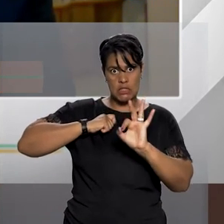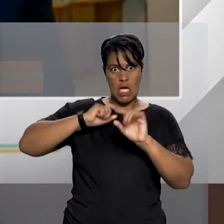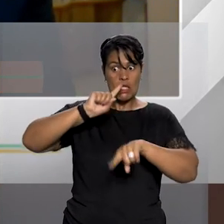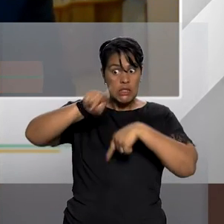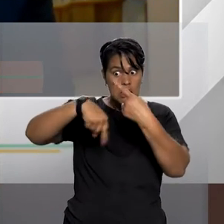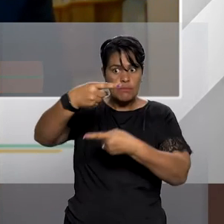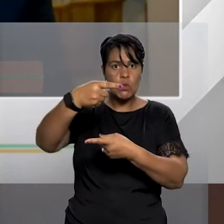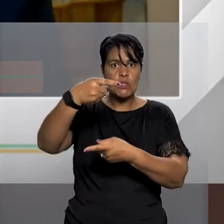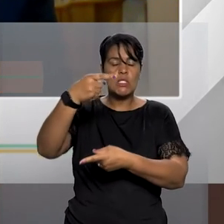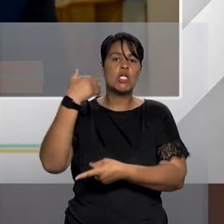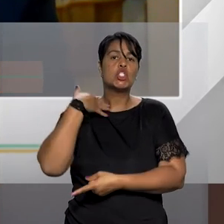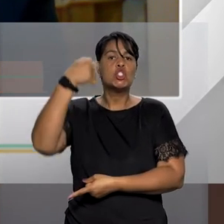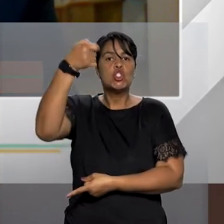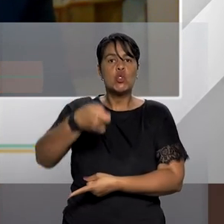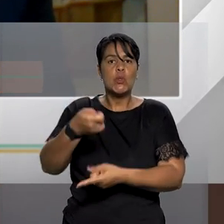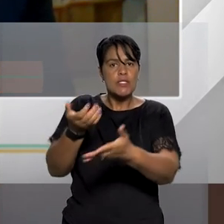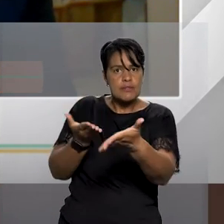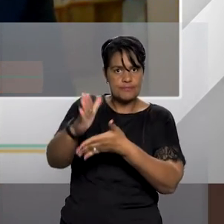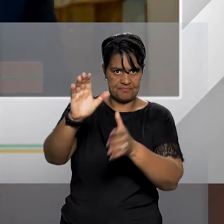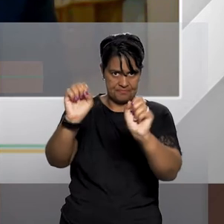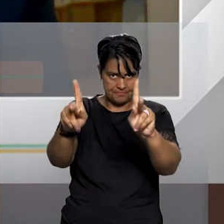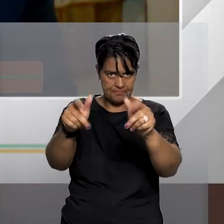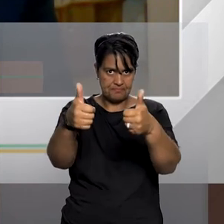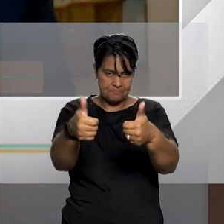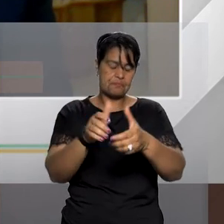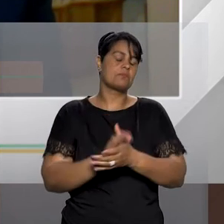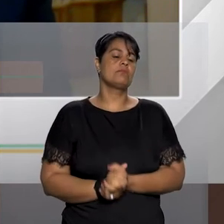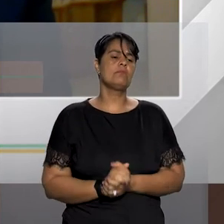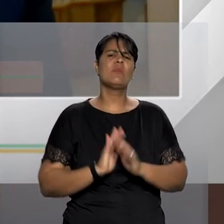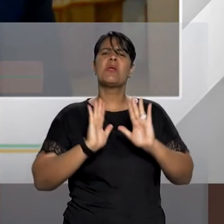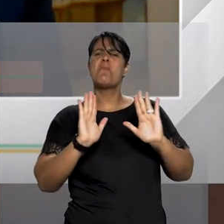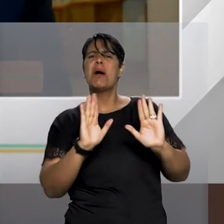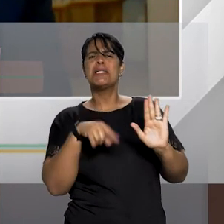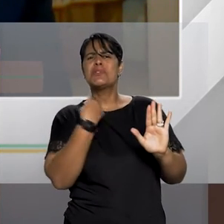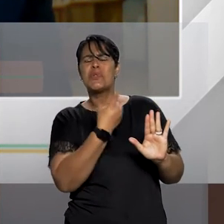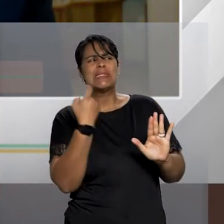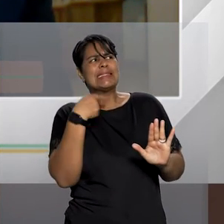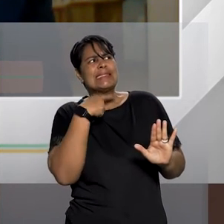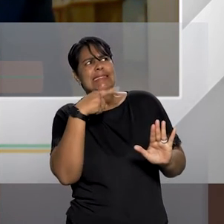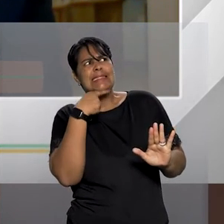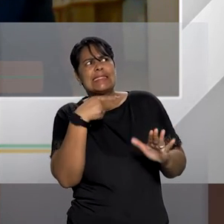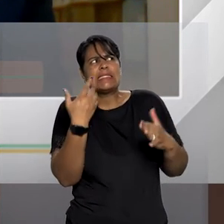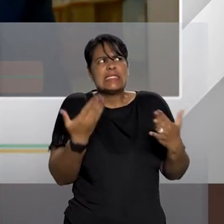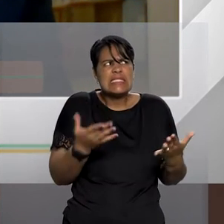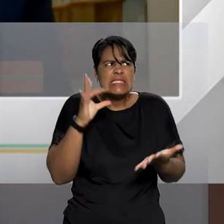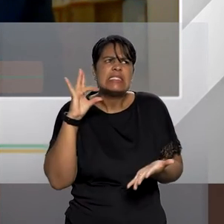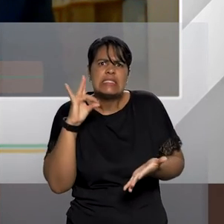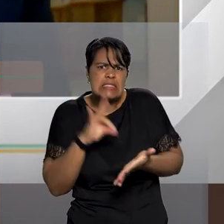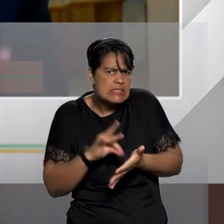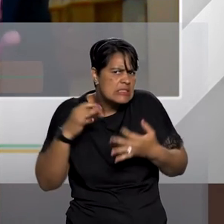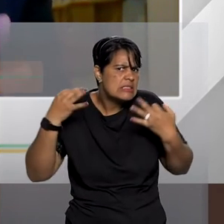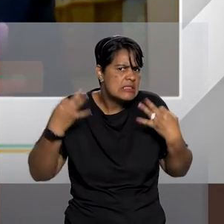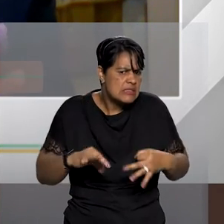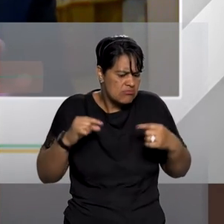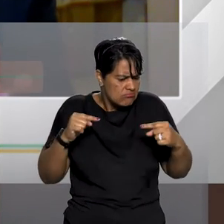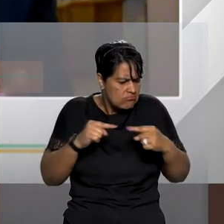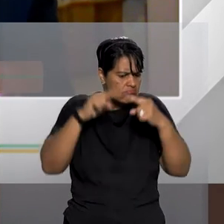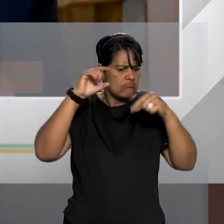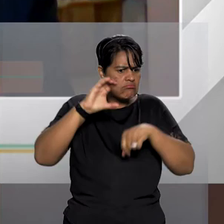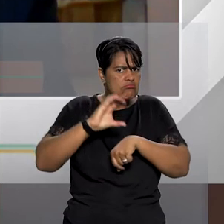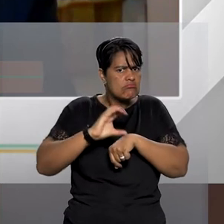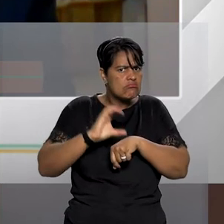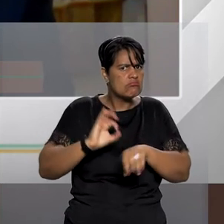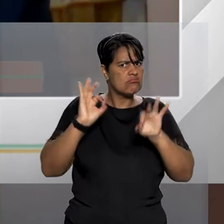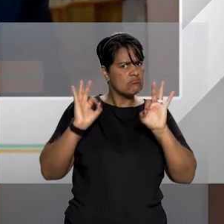daquela decisão. E a grande dúvida que nós tínhamos naquele momento é se isso seria ou não constitucional porque no fundo